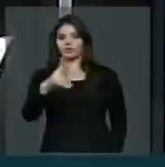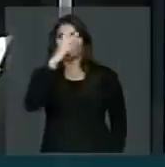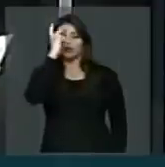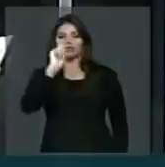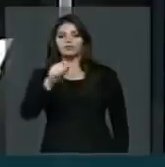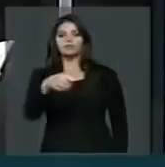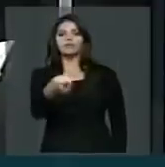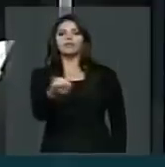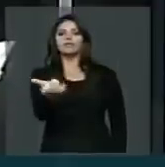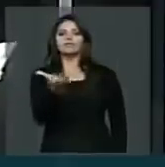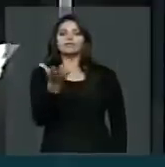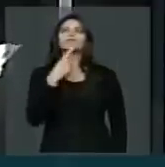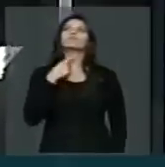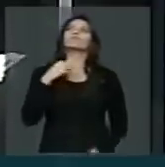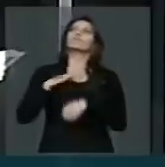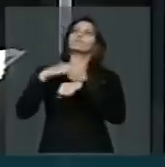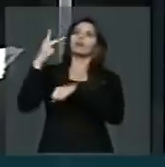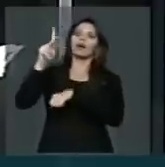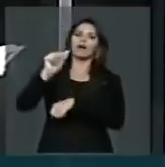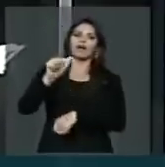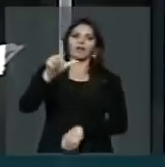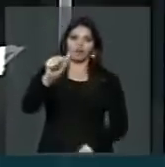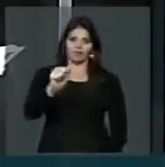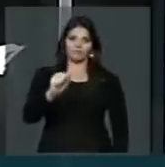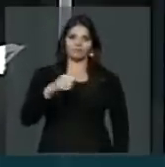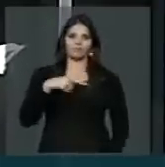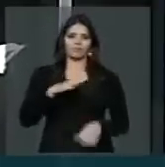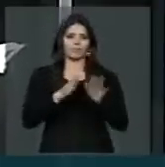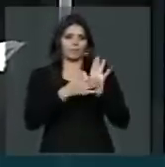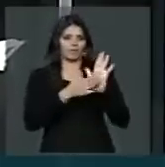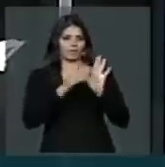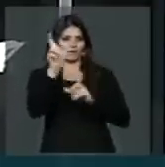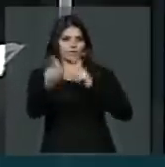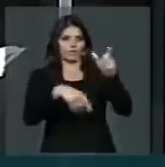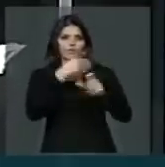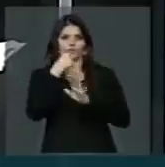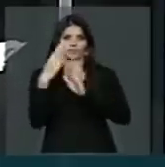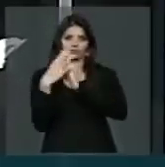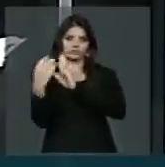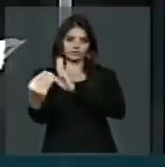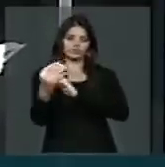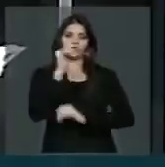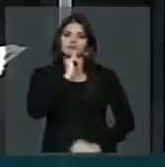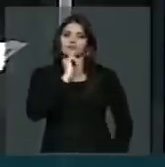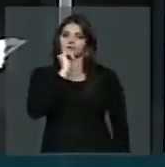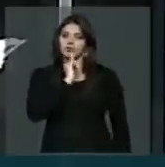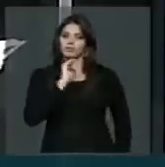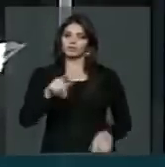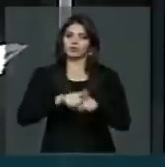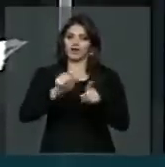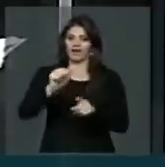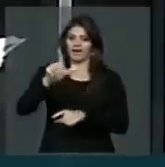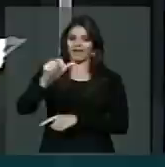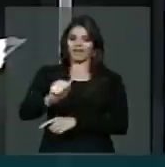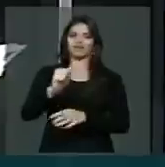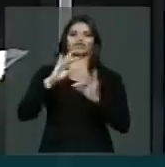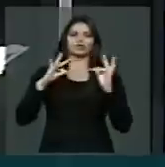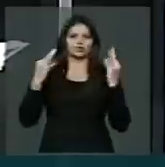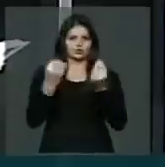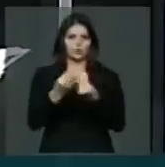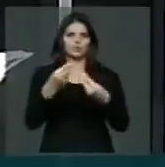E Alá propõe para os homens os exemplos. E Alá, de todas as coisas,